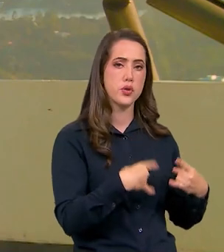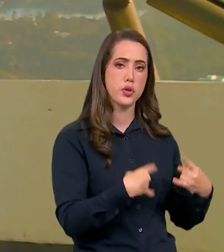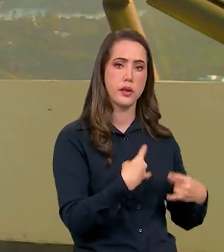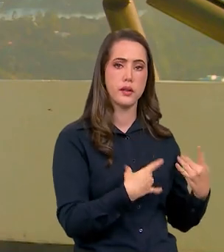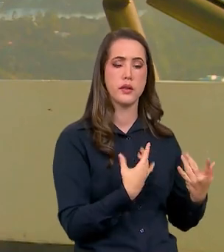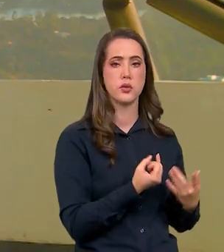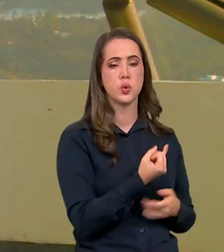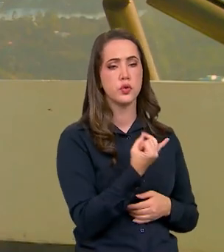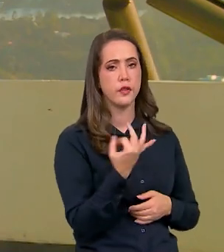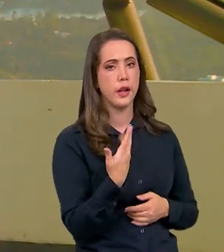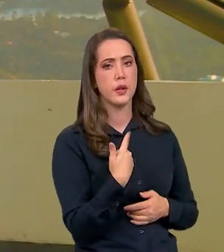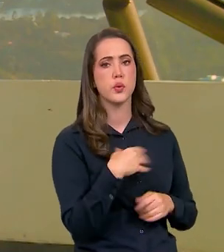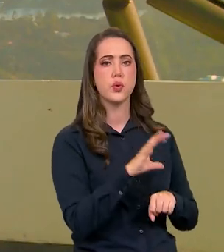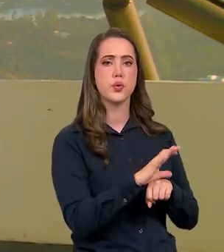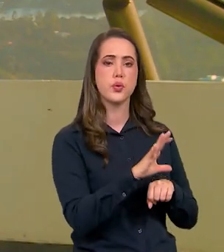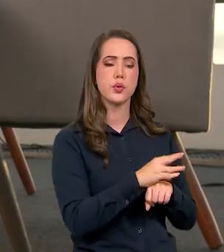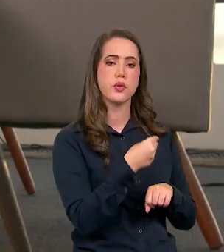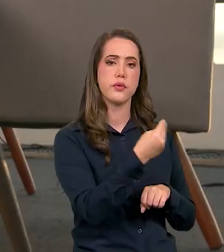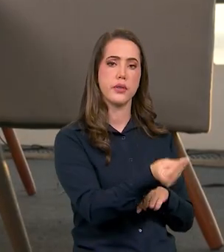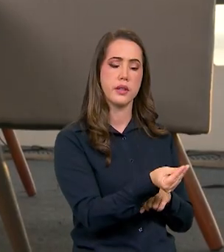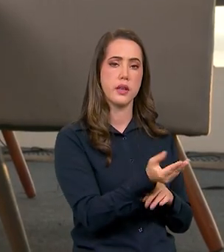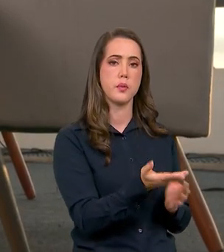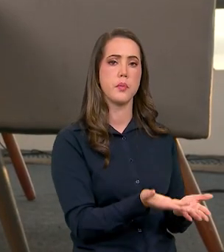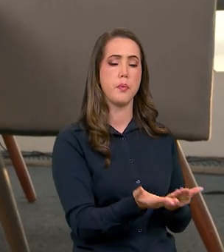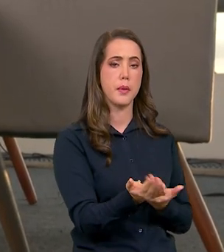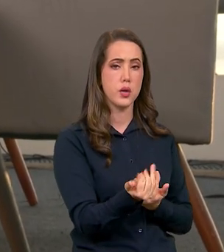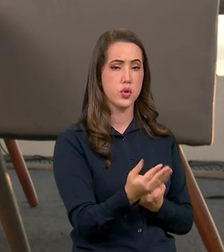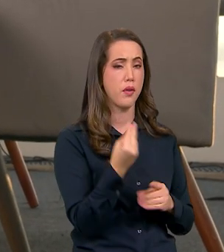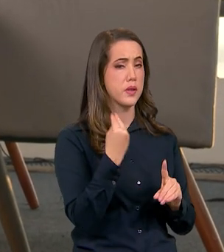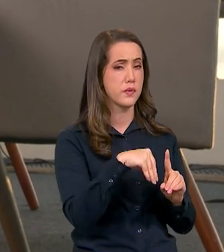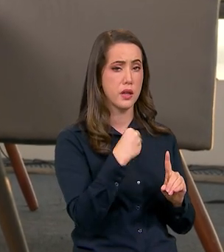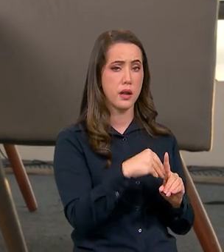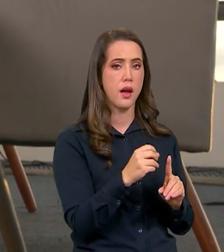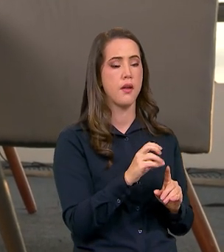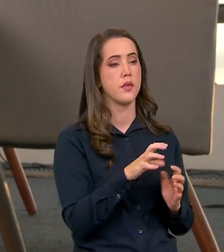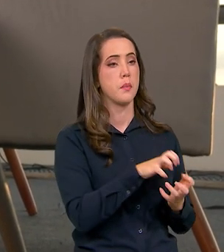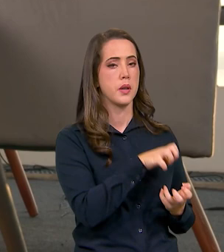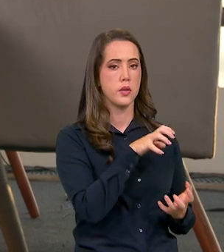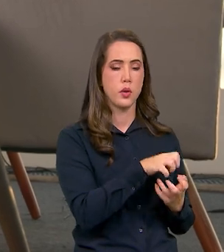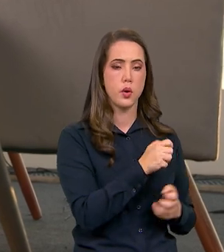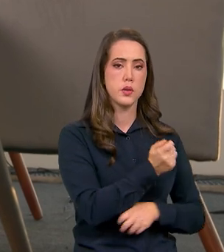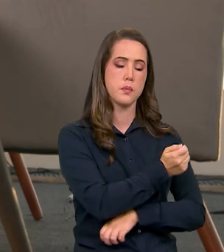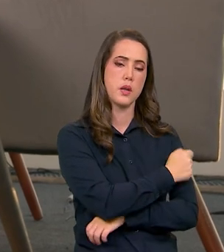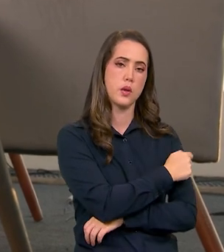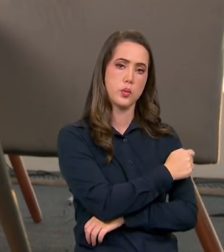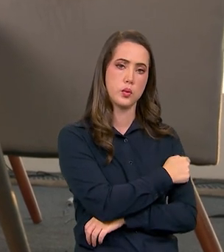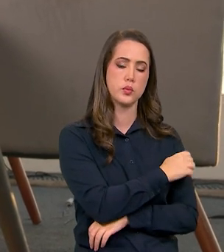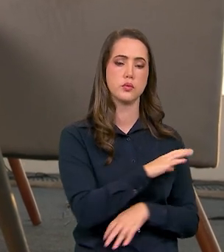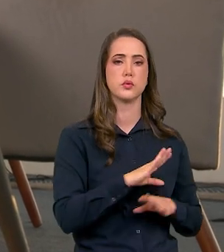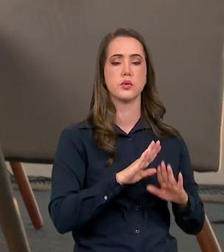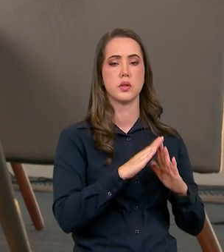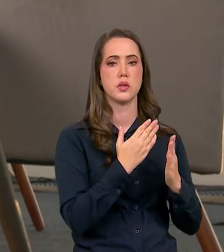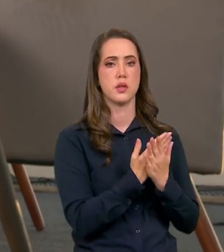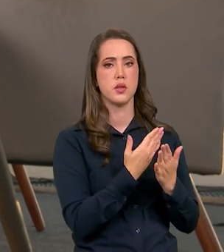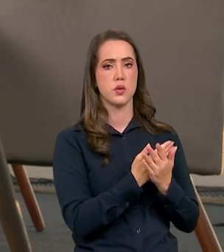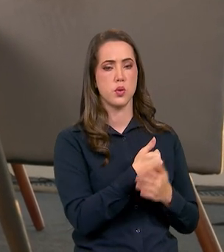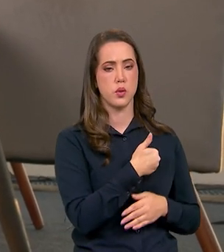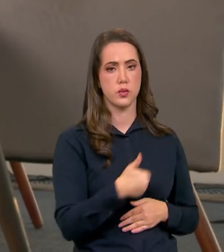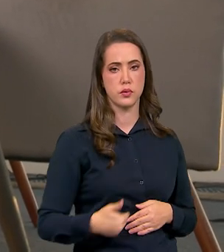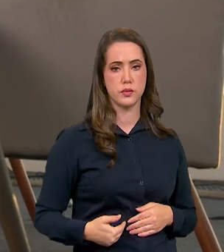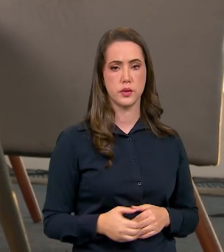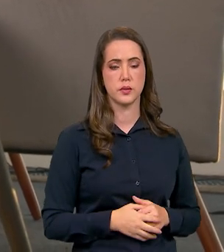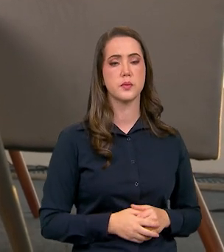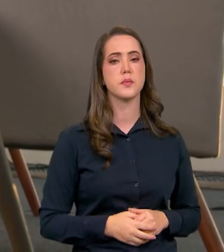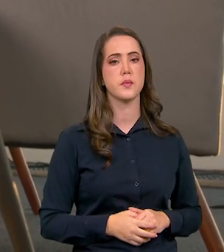são ofertados ali para jovens vulneráveis para idosos para alunos mesmo da rede